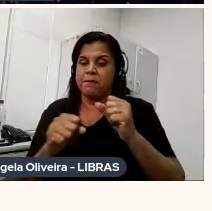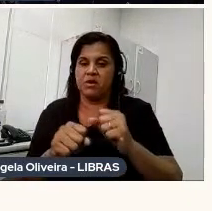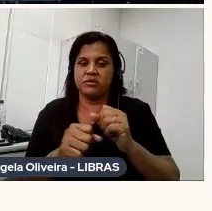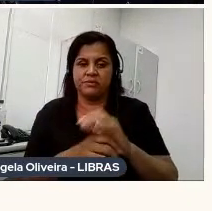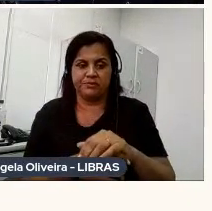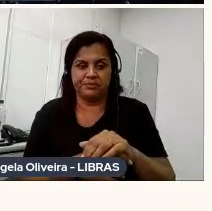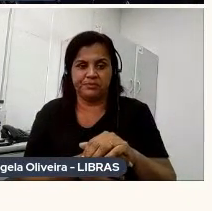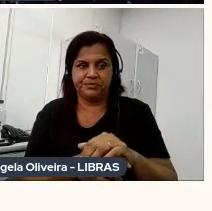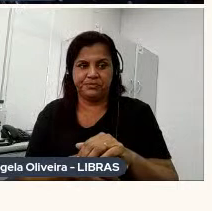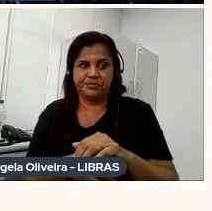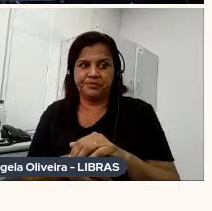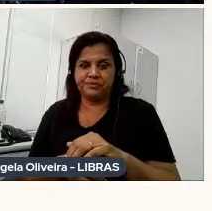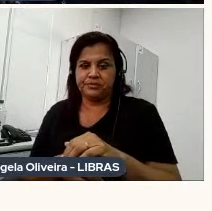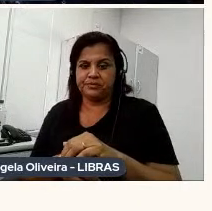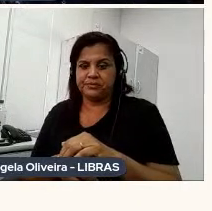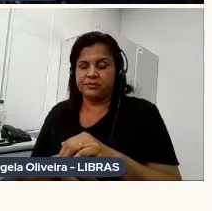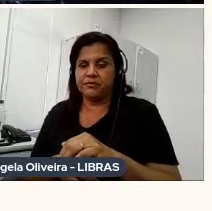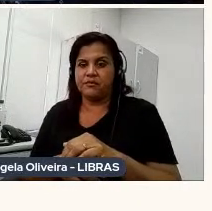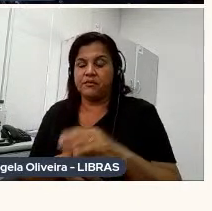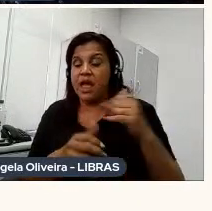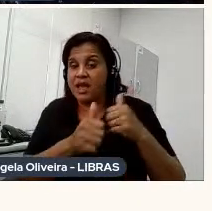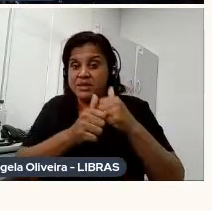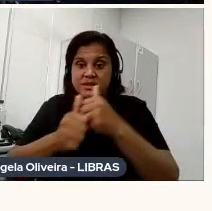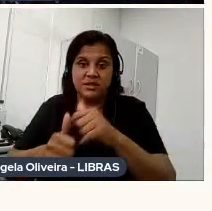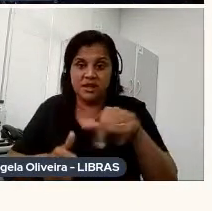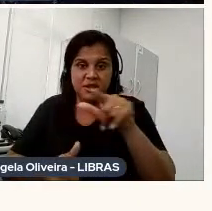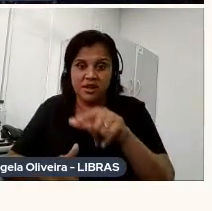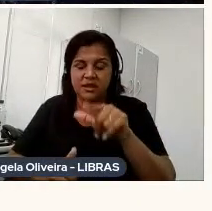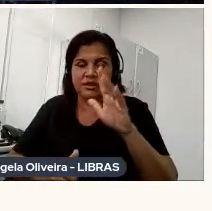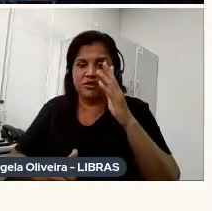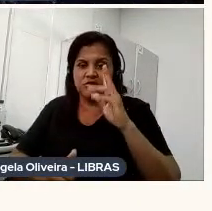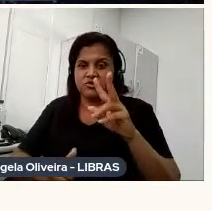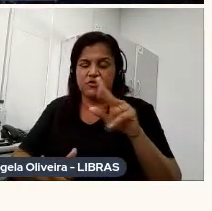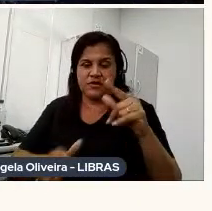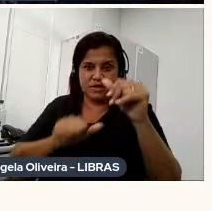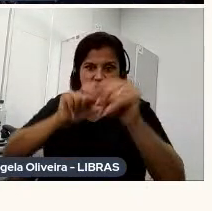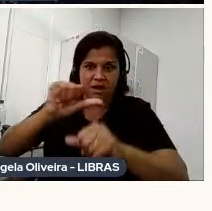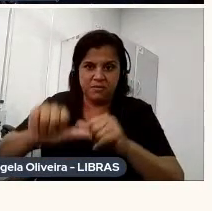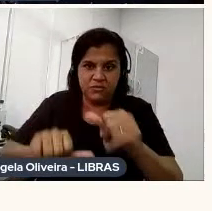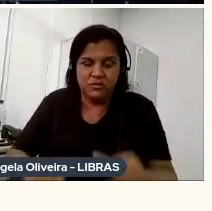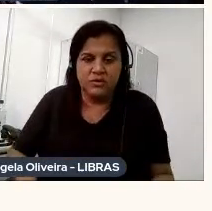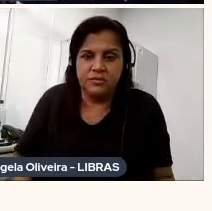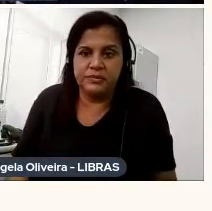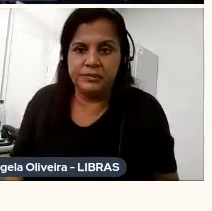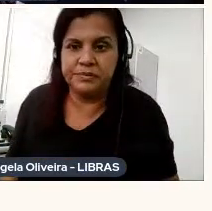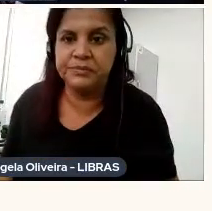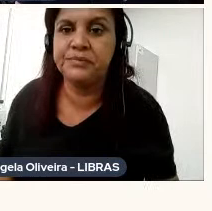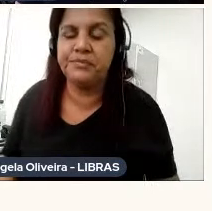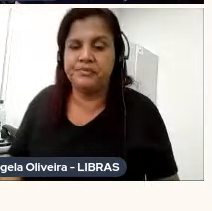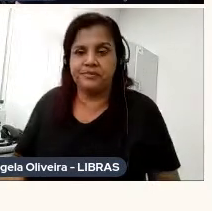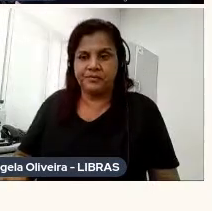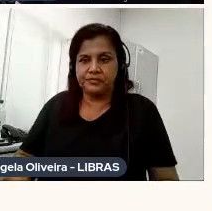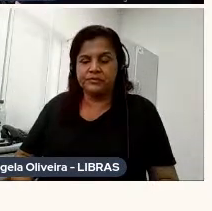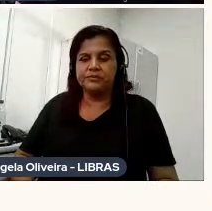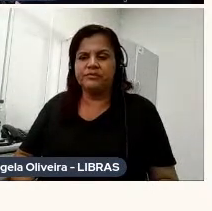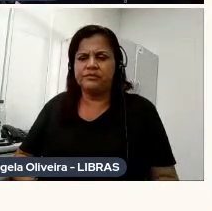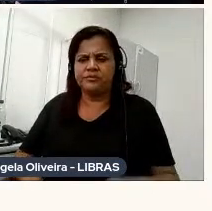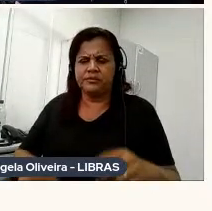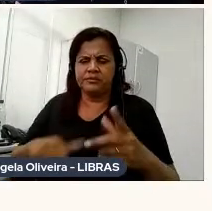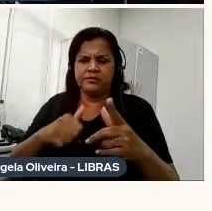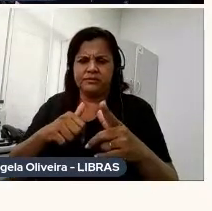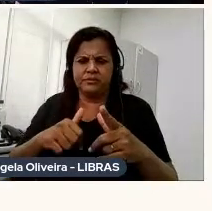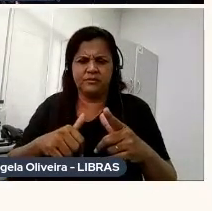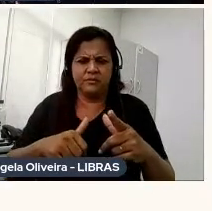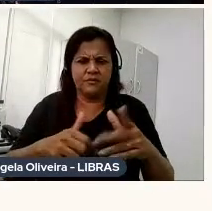é, seguindo aqui, deixa eu ver se mudou, a tela mudou, é, seguindo aqui, eu fiquei,